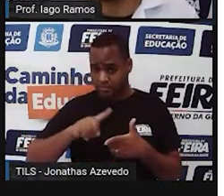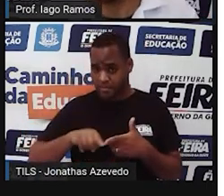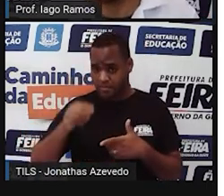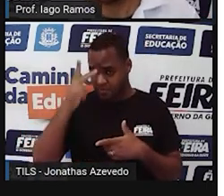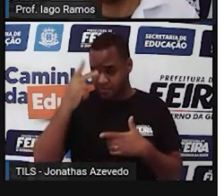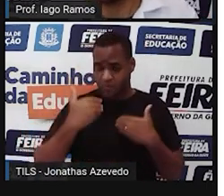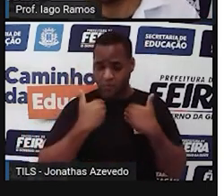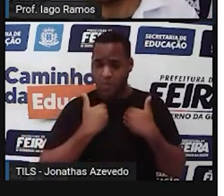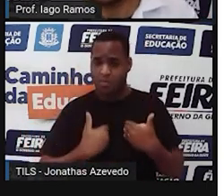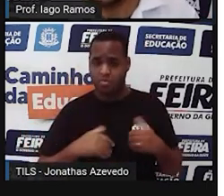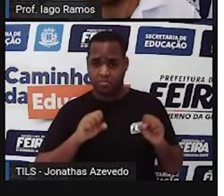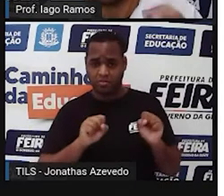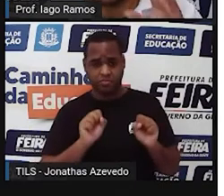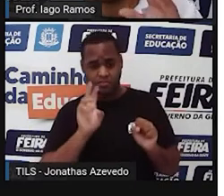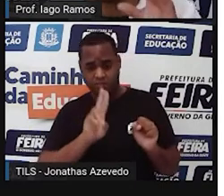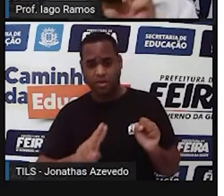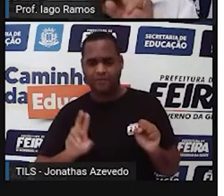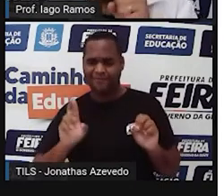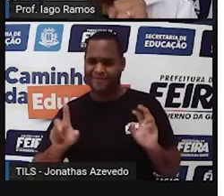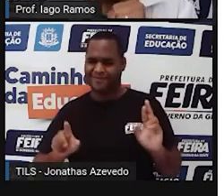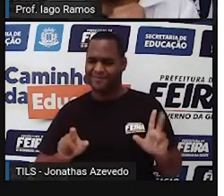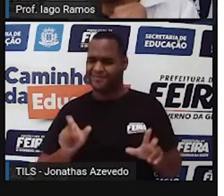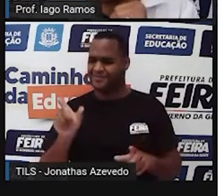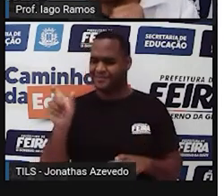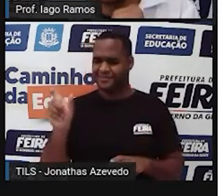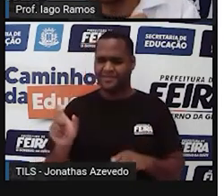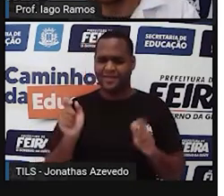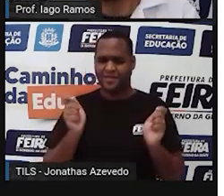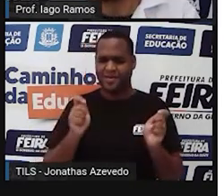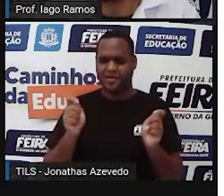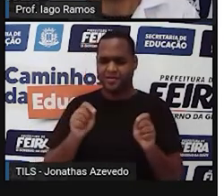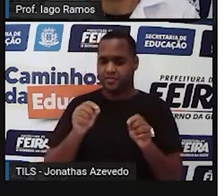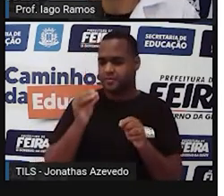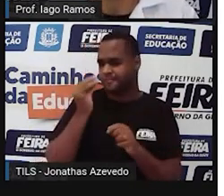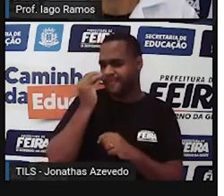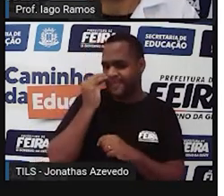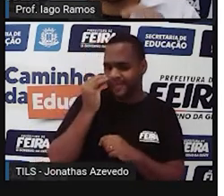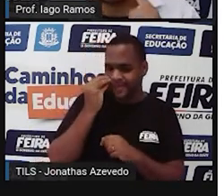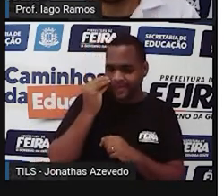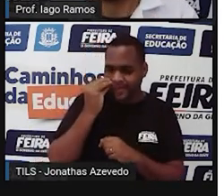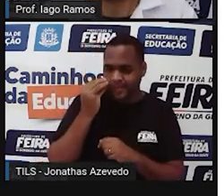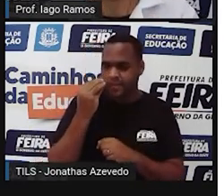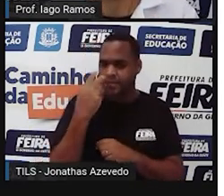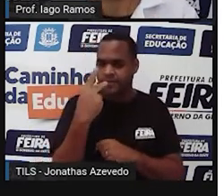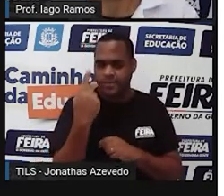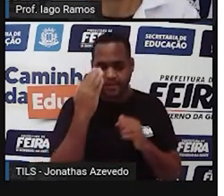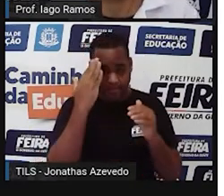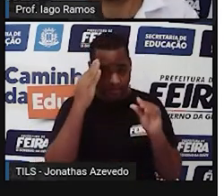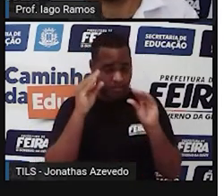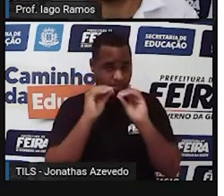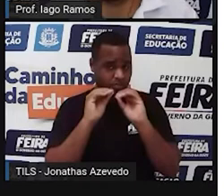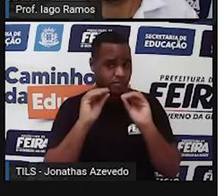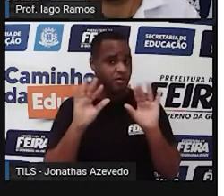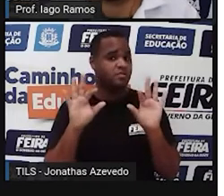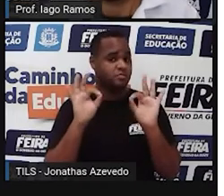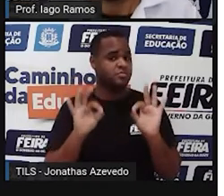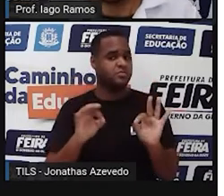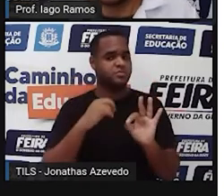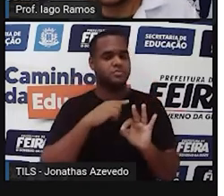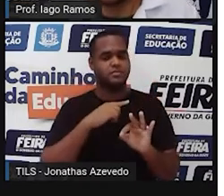para medir as coisas. Por quê? Se você puder fazer esse testezinho aí agora, você vai entender melhor o que eu estou falando.